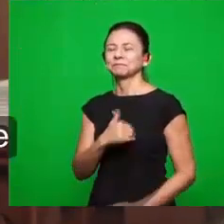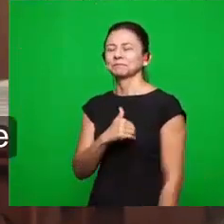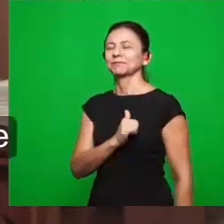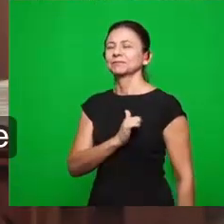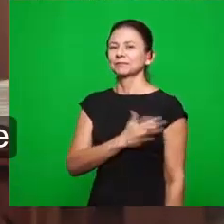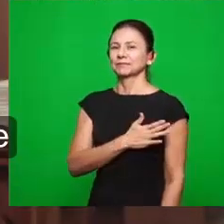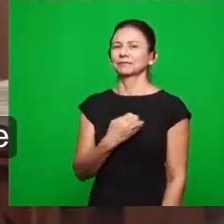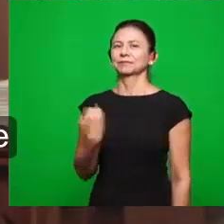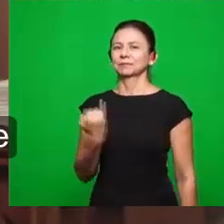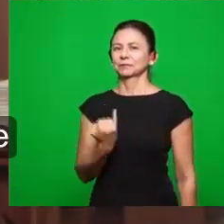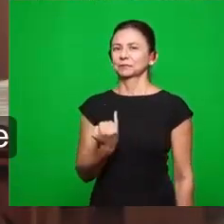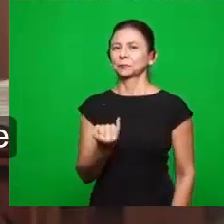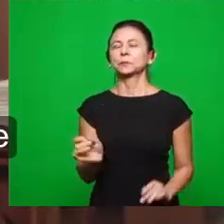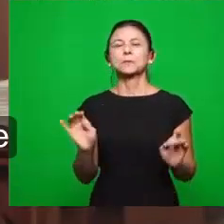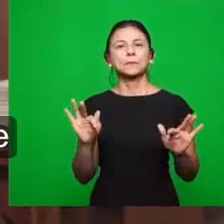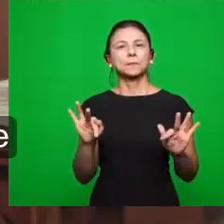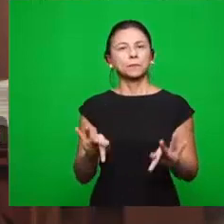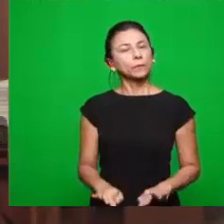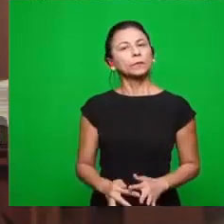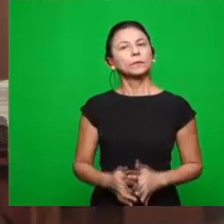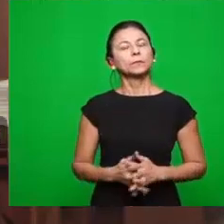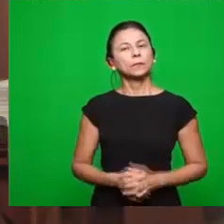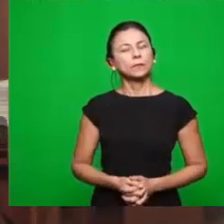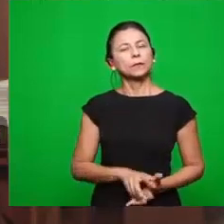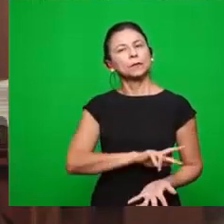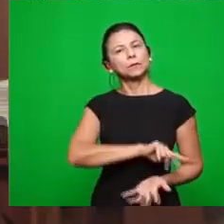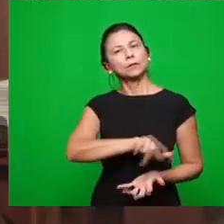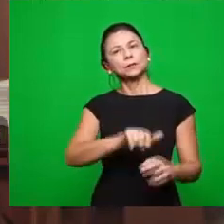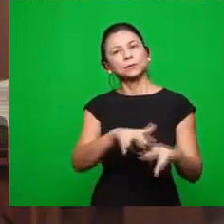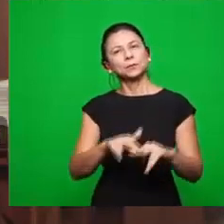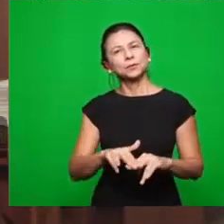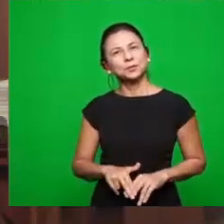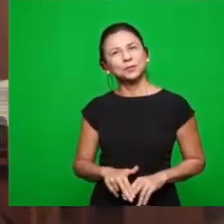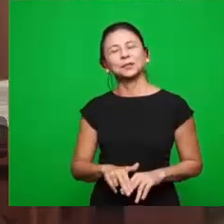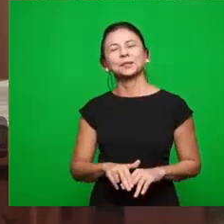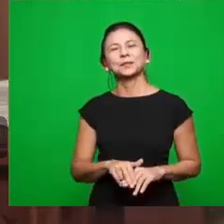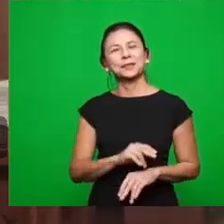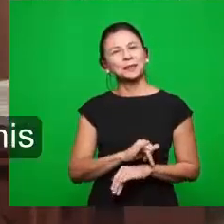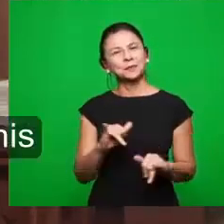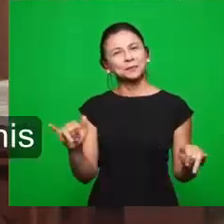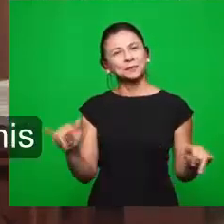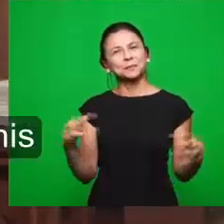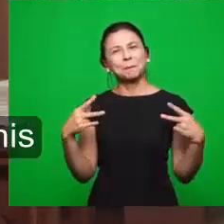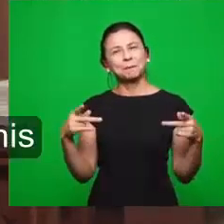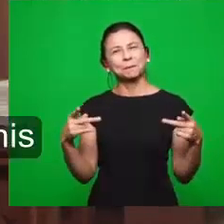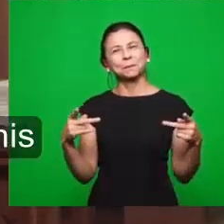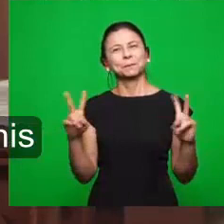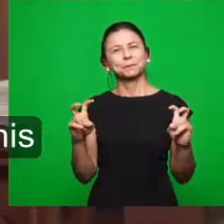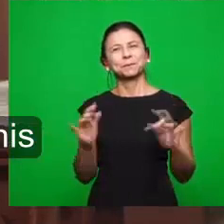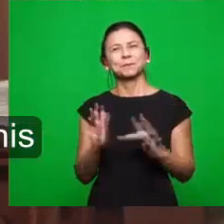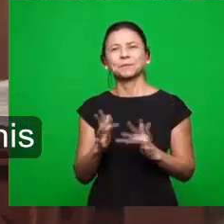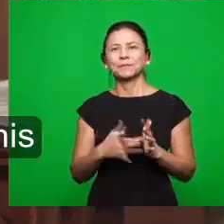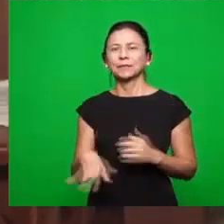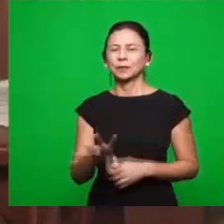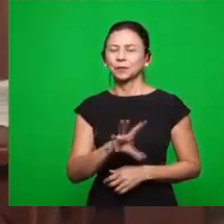irmãos, estamos encerrando. E temos muitos motivos hoje para falar de Jesus. Do seu grande amor,